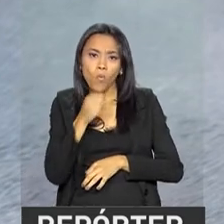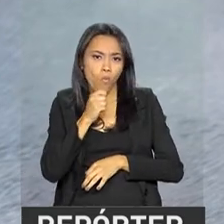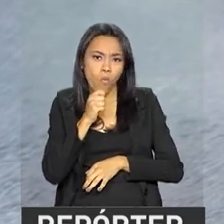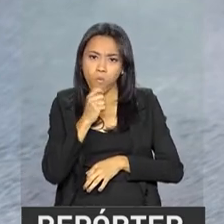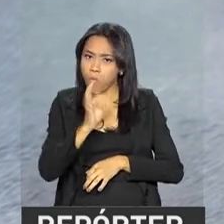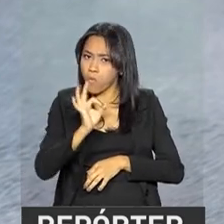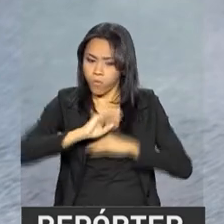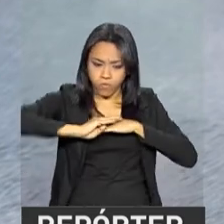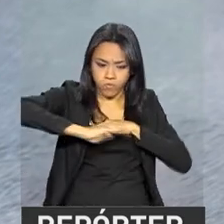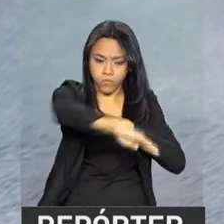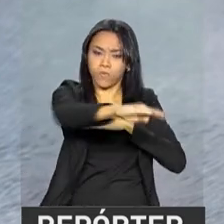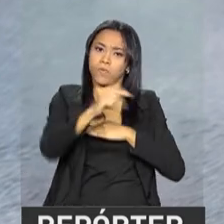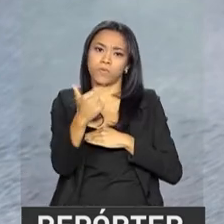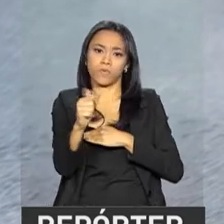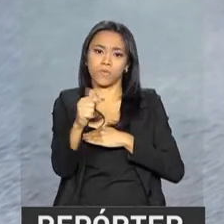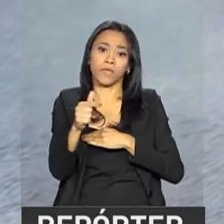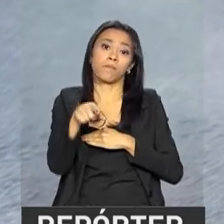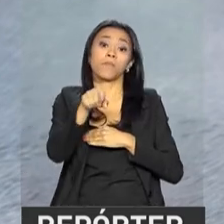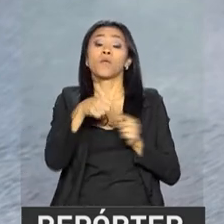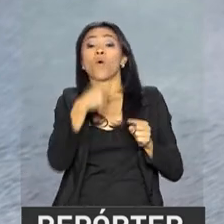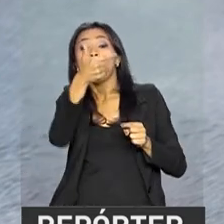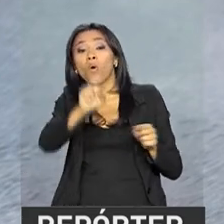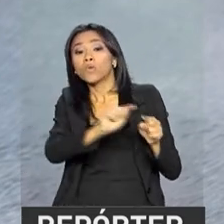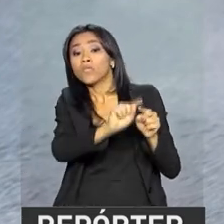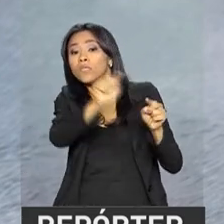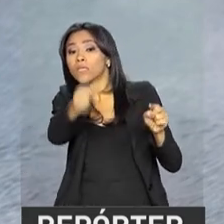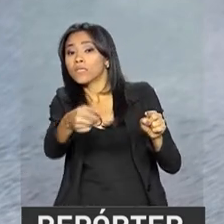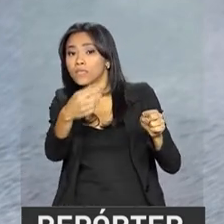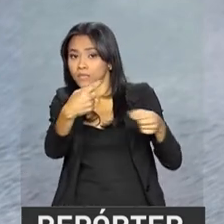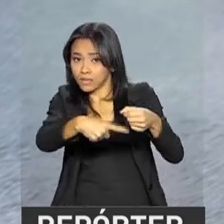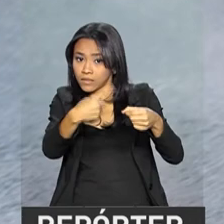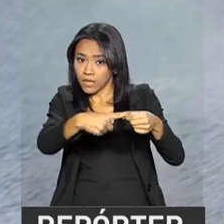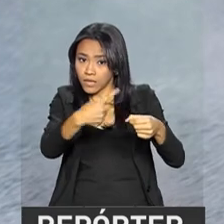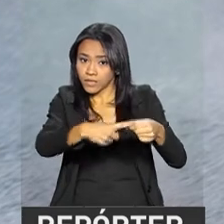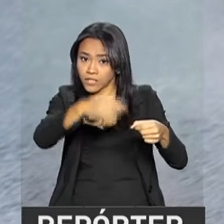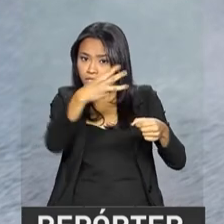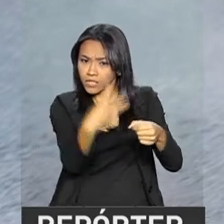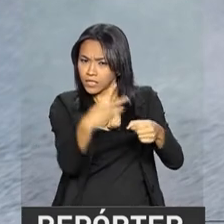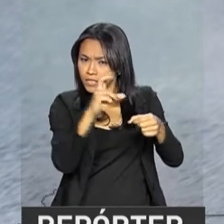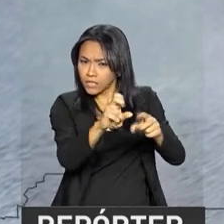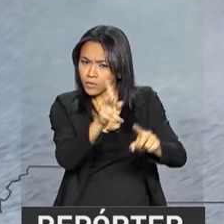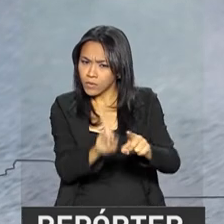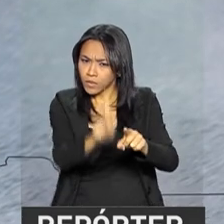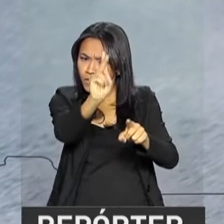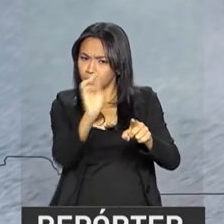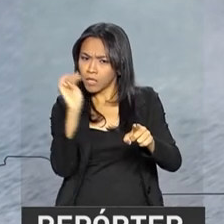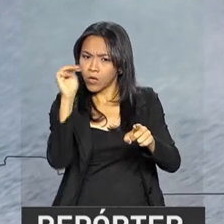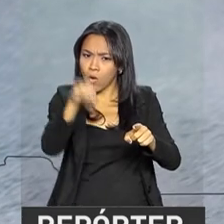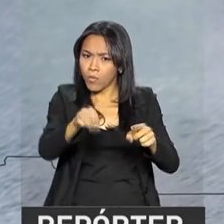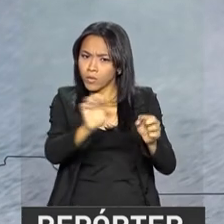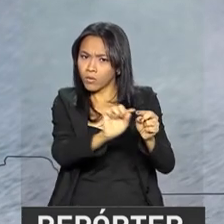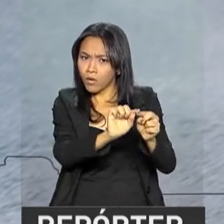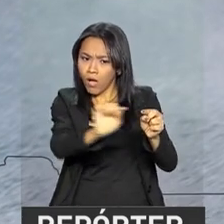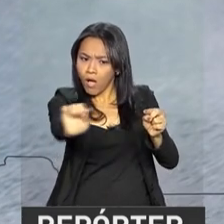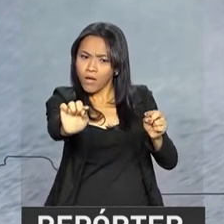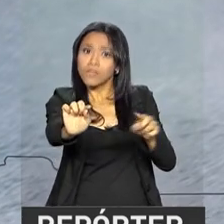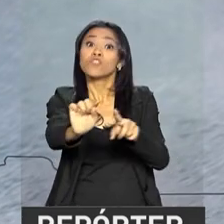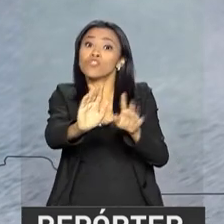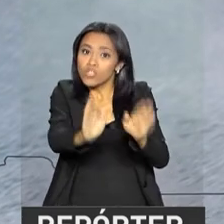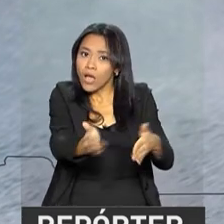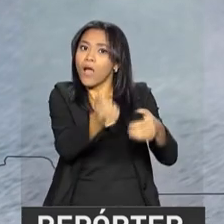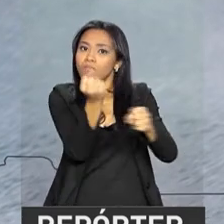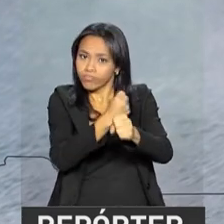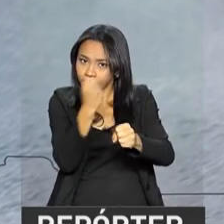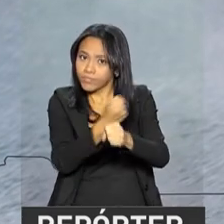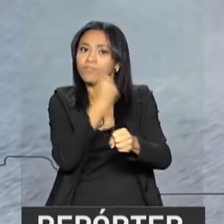Os 35 quilômetros entre o povoado de Vila Planalto e o entroncamento com a BR-230 já estão